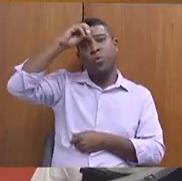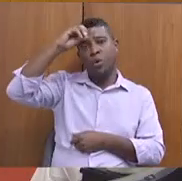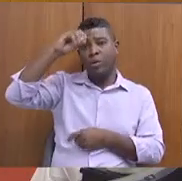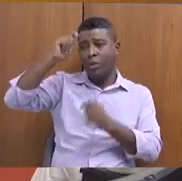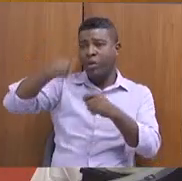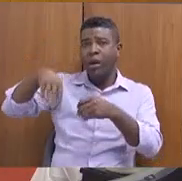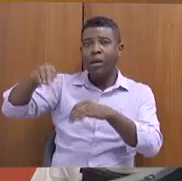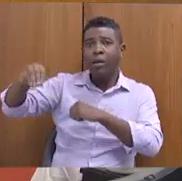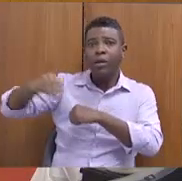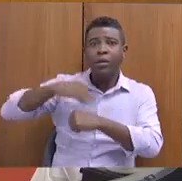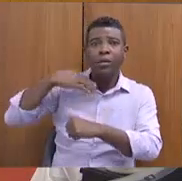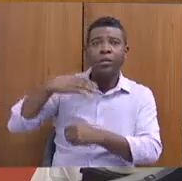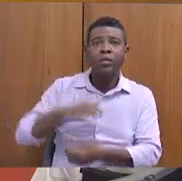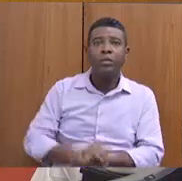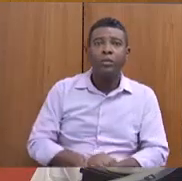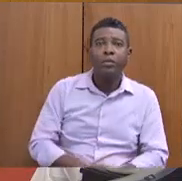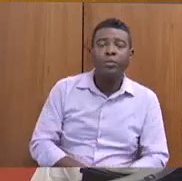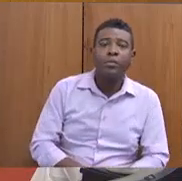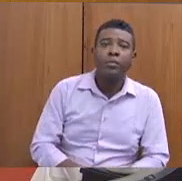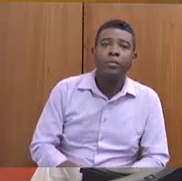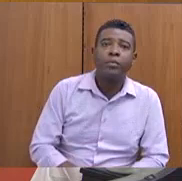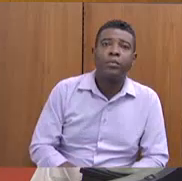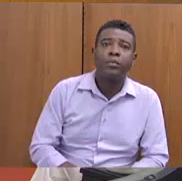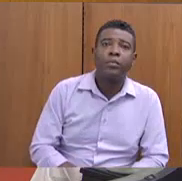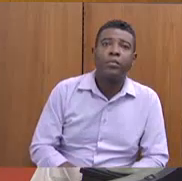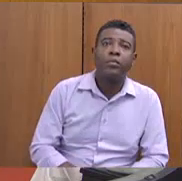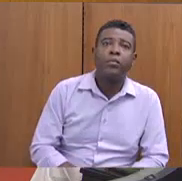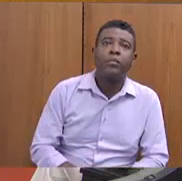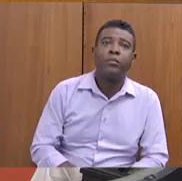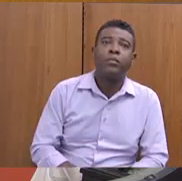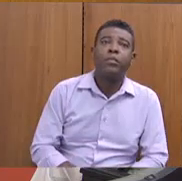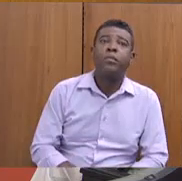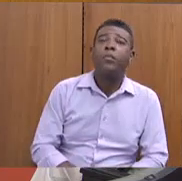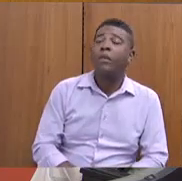Mas toda a falação também pode encaminhar. Posso informar depois.